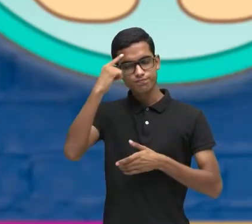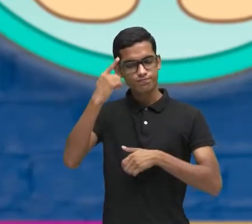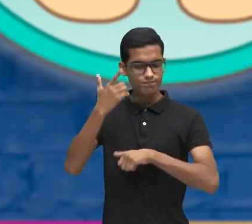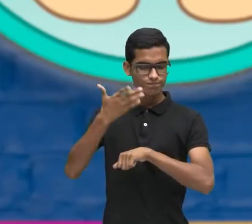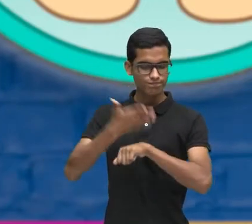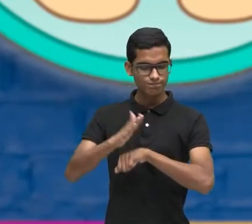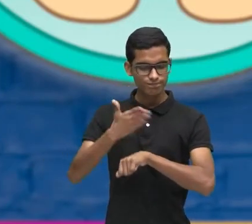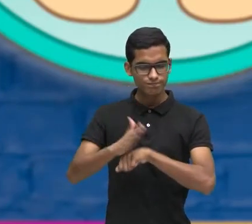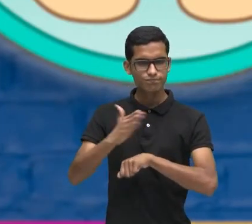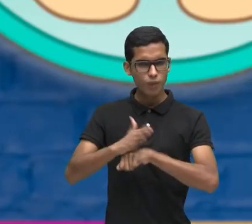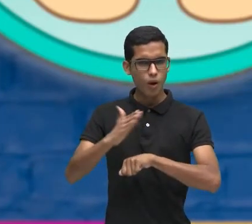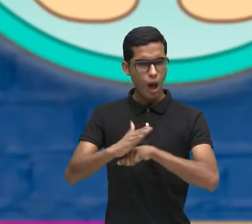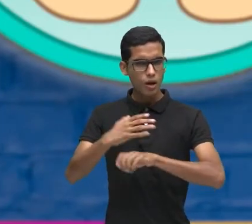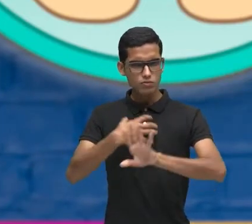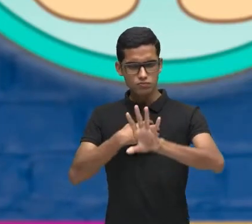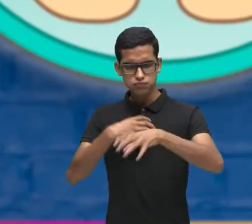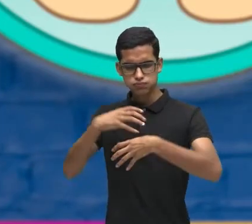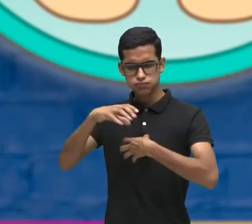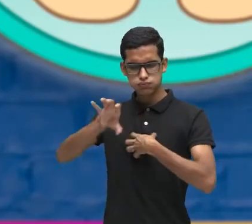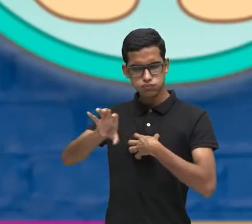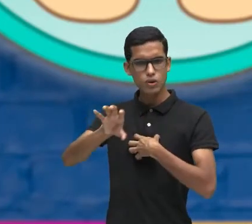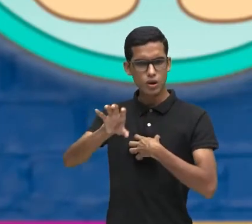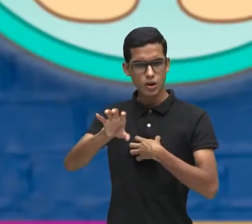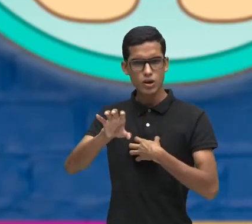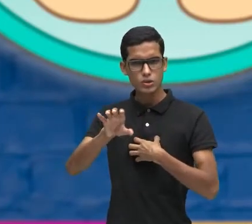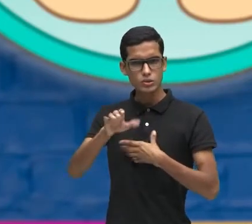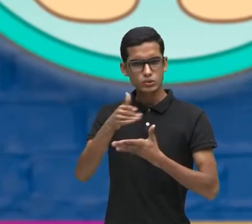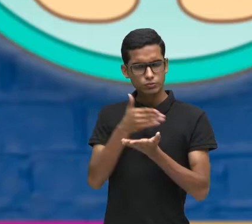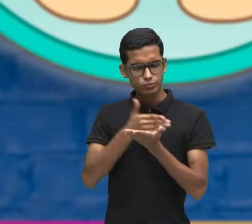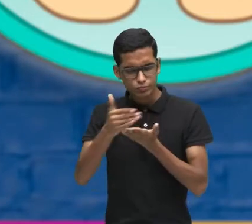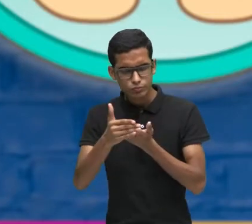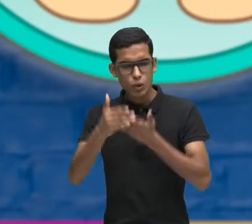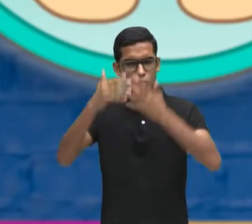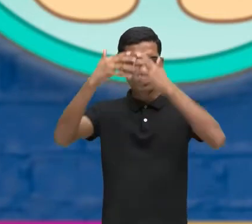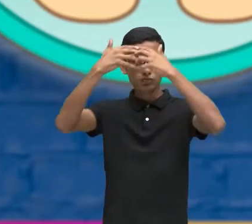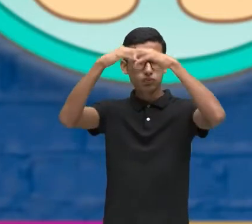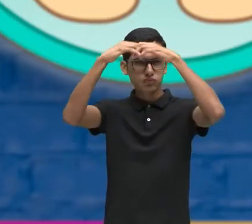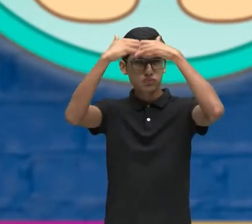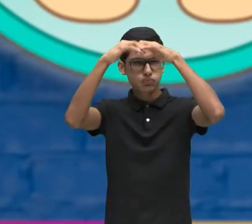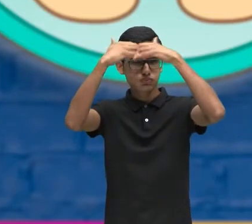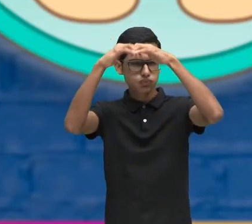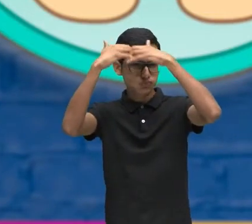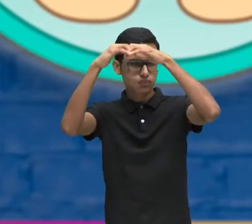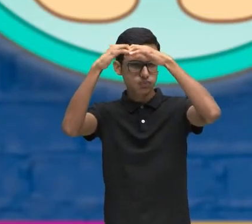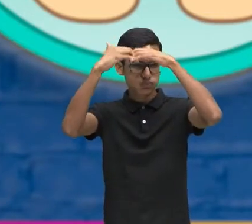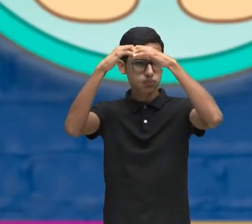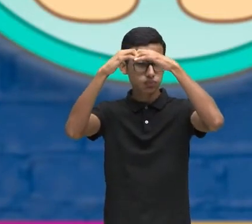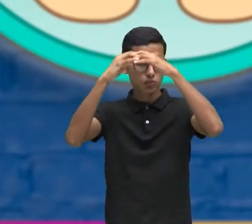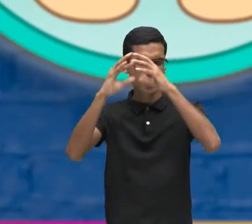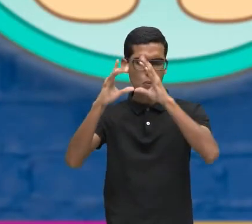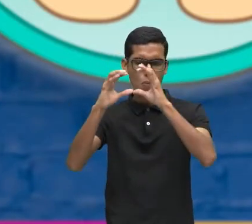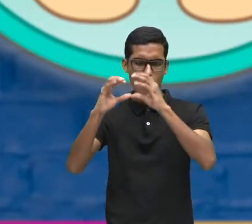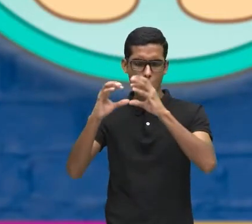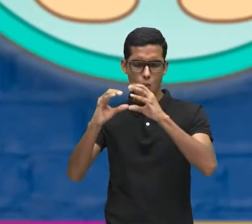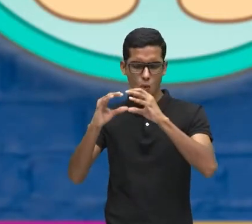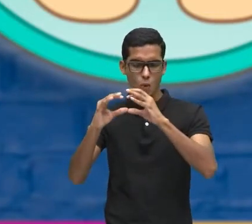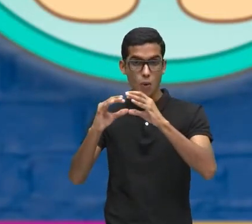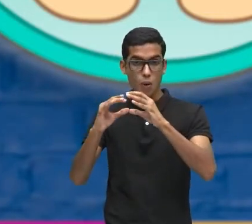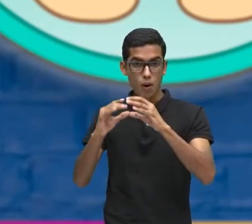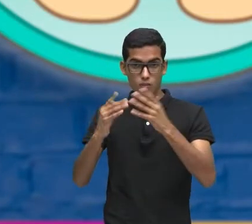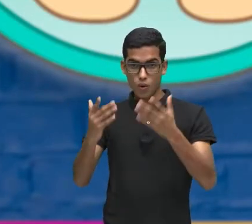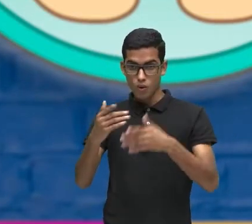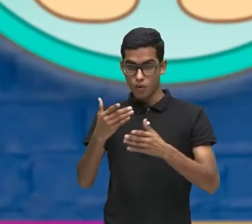A nossa empatia De começar A trabalhar O nosso cérebro Eu convido você Para pensar Em umas dicas